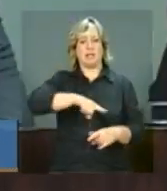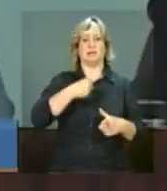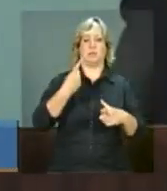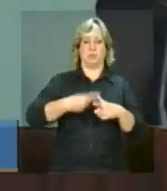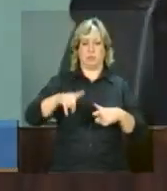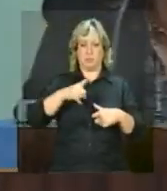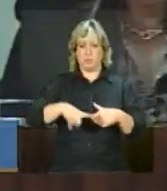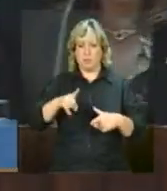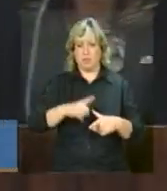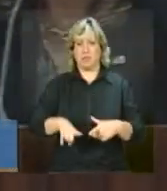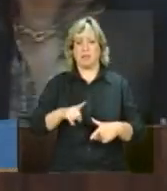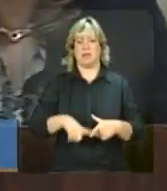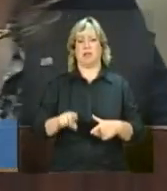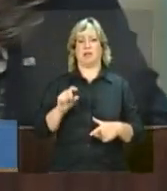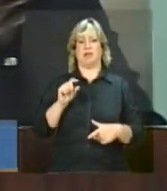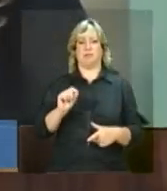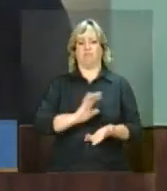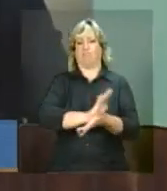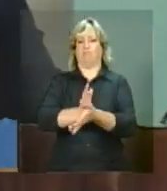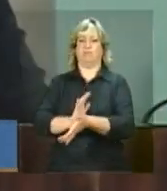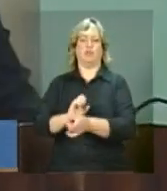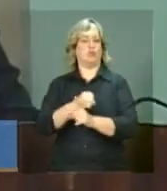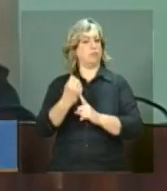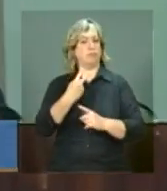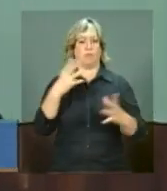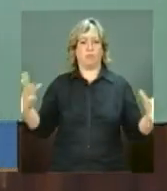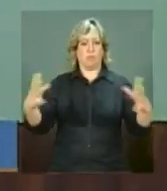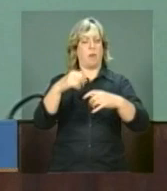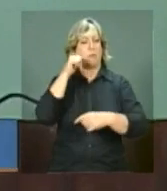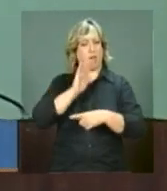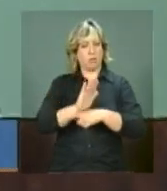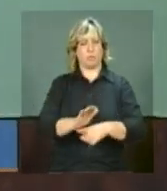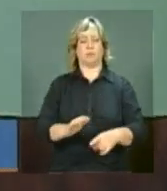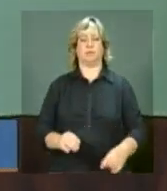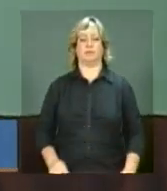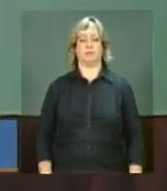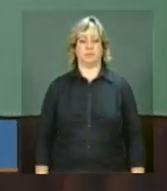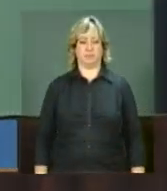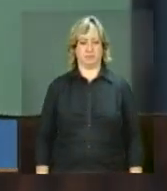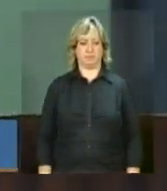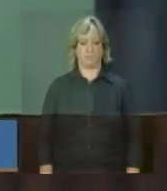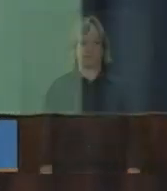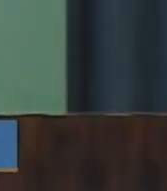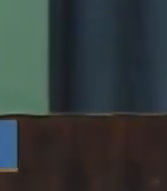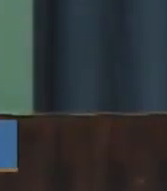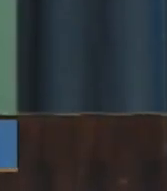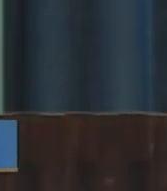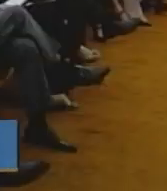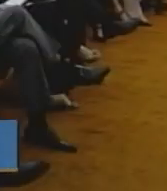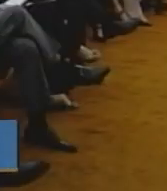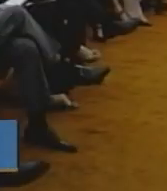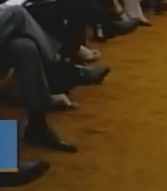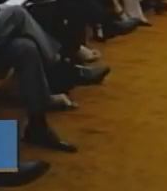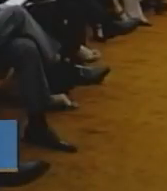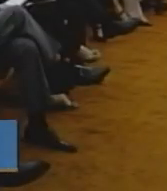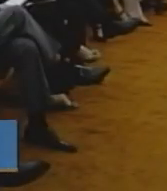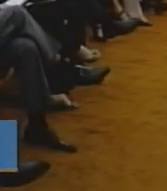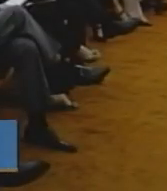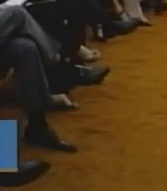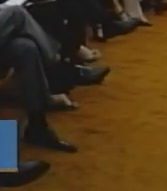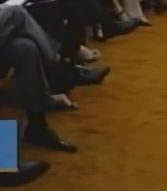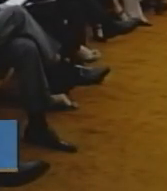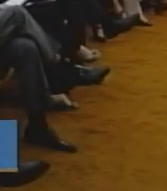de exclusão social das mulheres. Outro programa no âmbito da